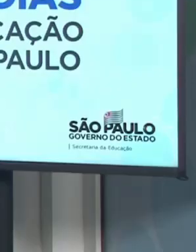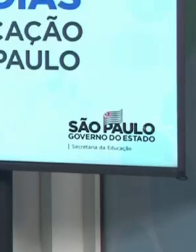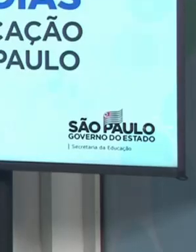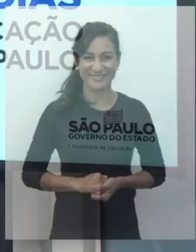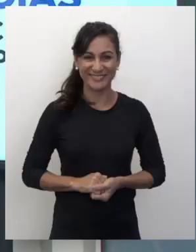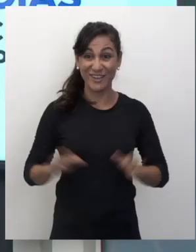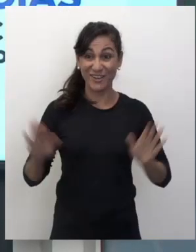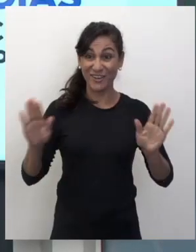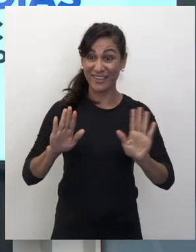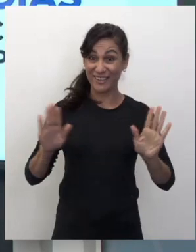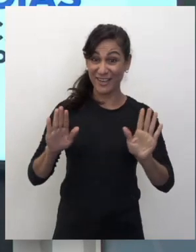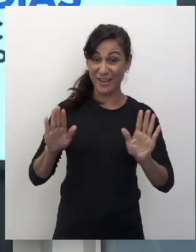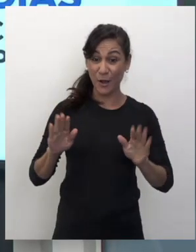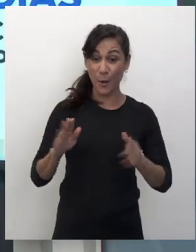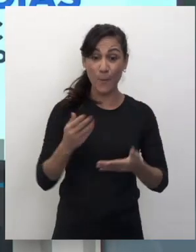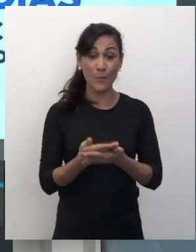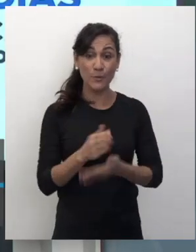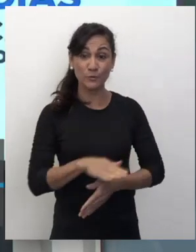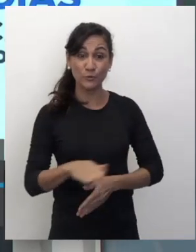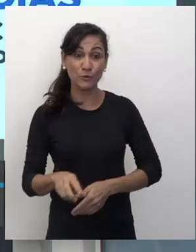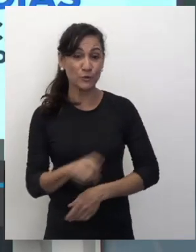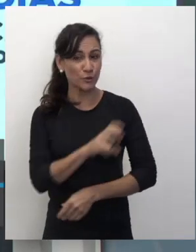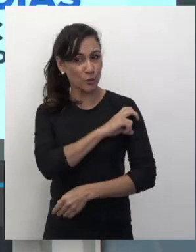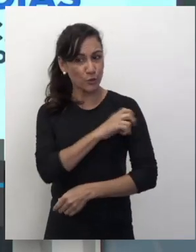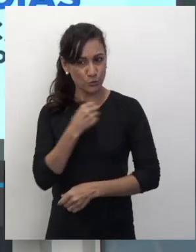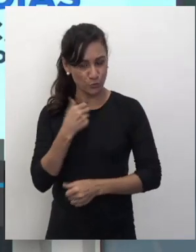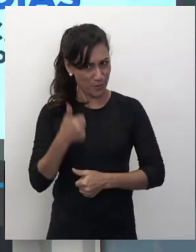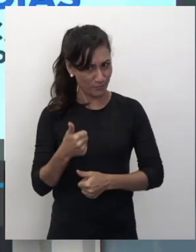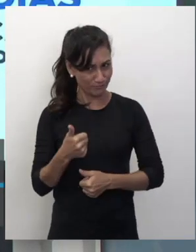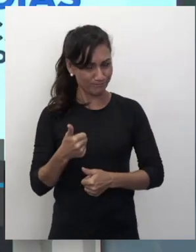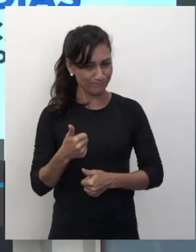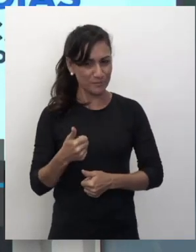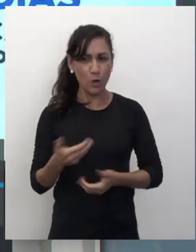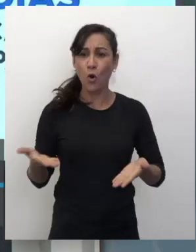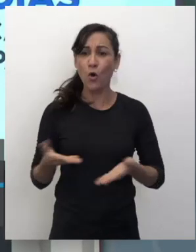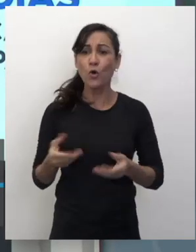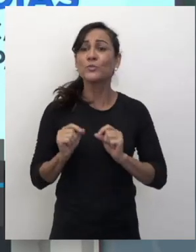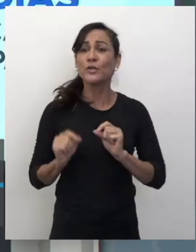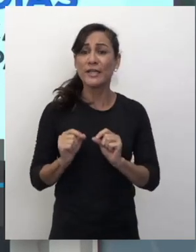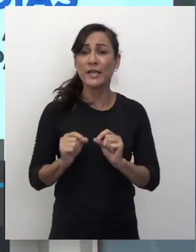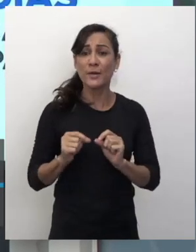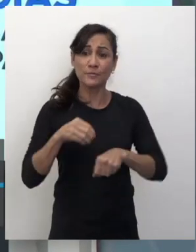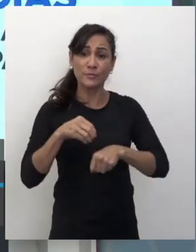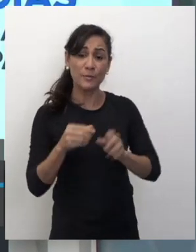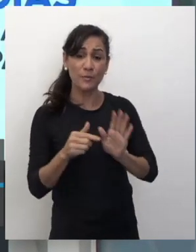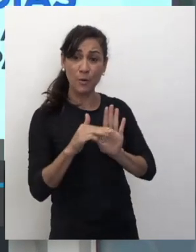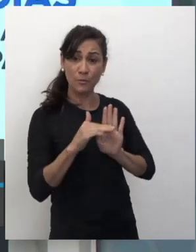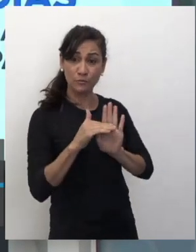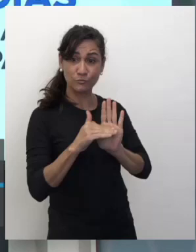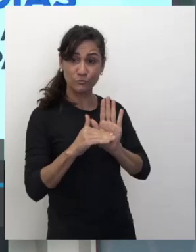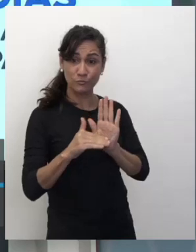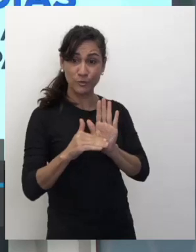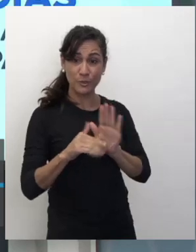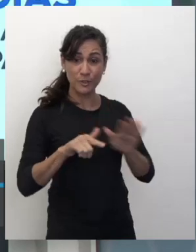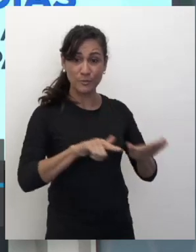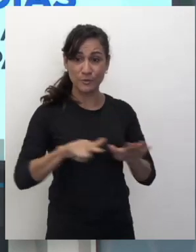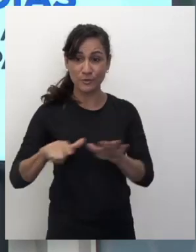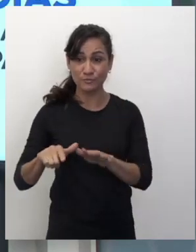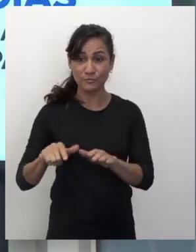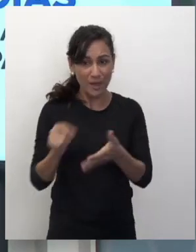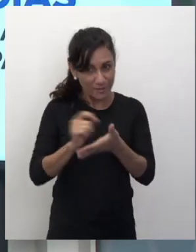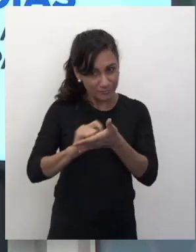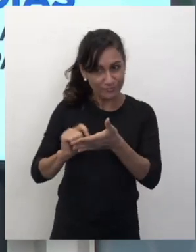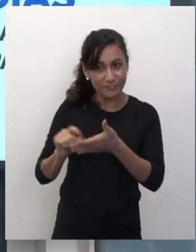E aí turminha do quinto ano, tudo bem com vocês? Estou aqui para passar a programação da próxima semana, então anotem aí.